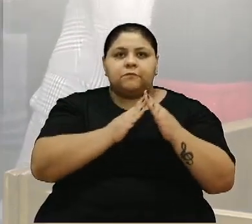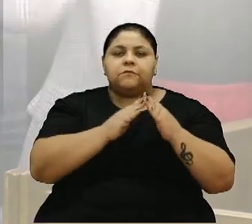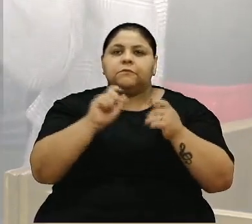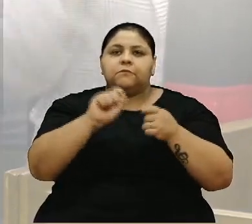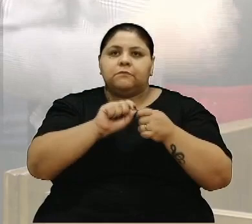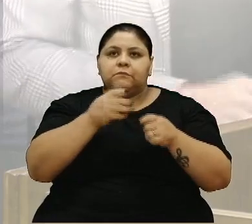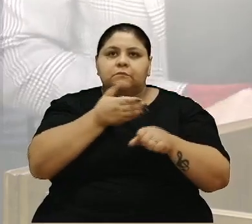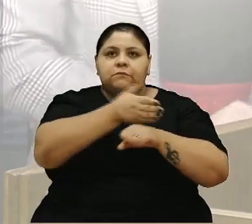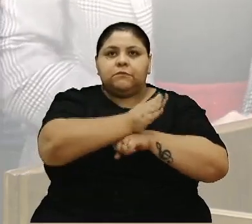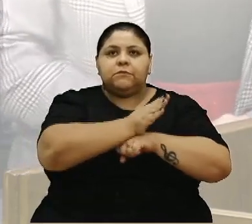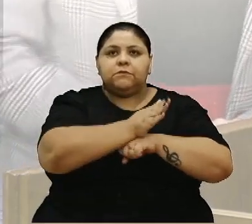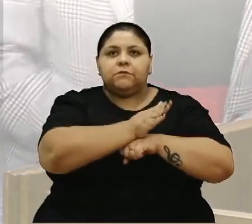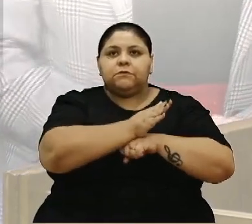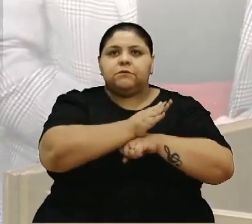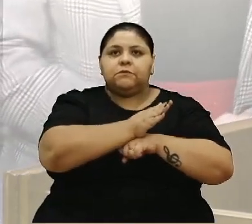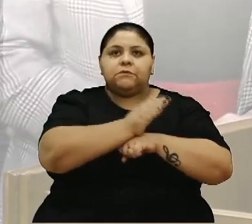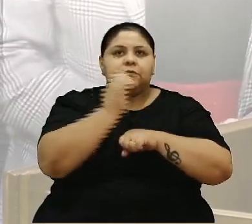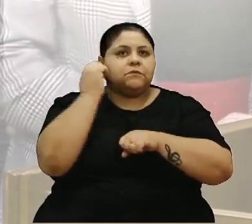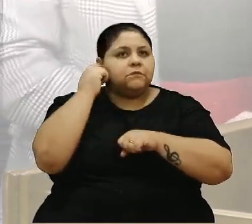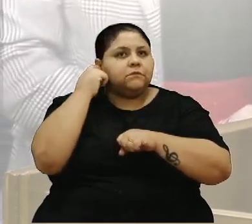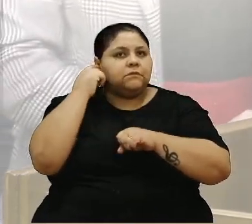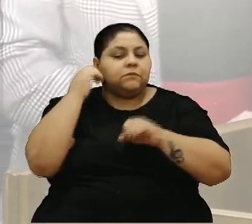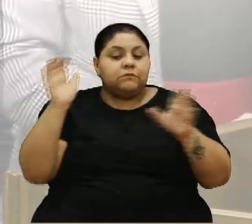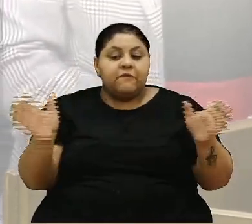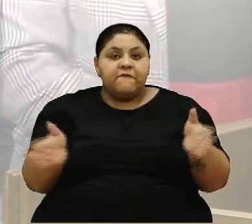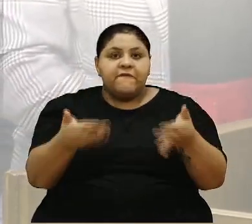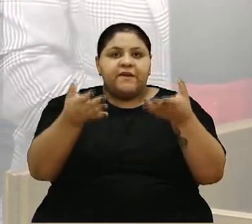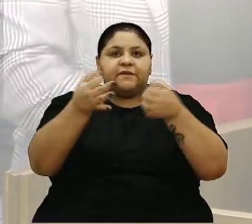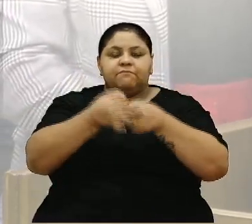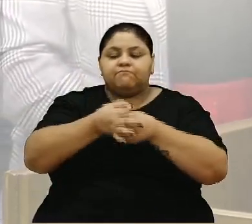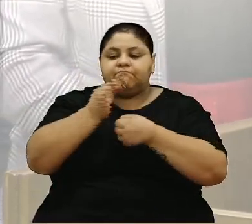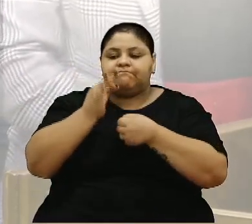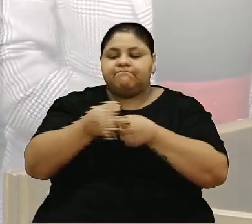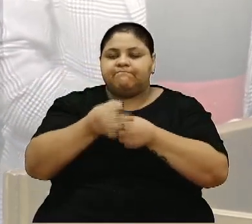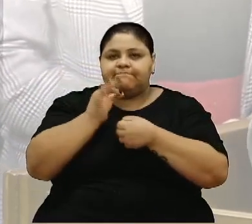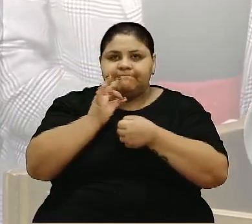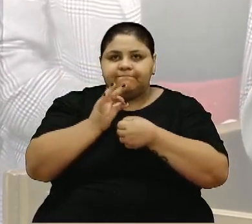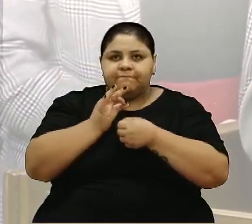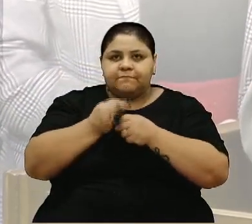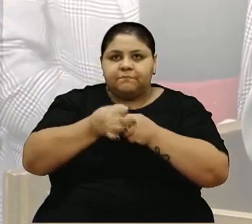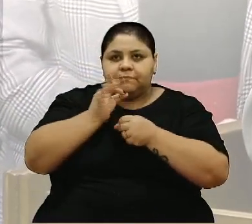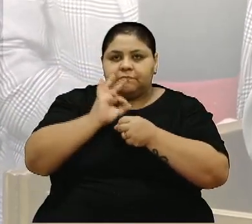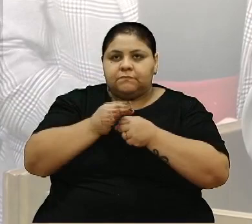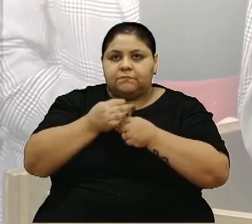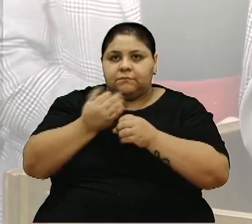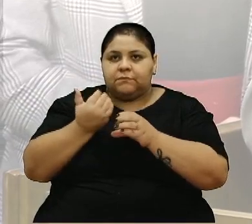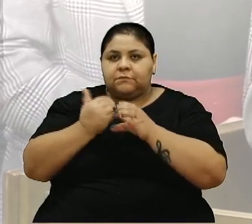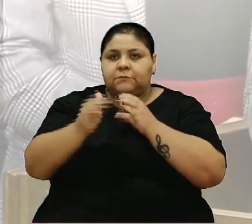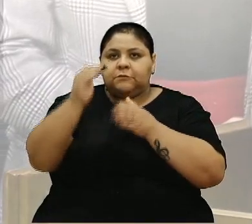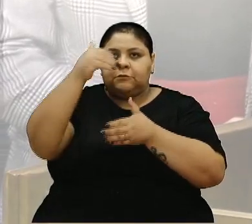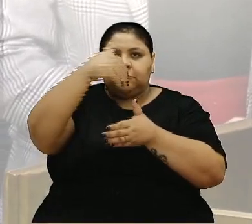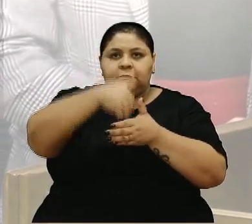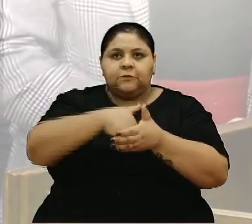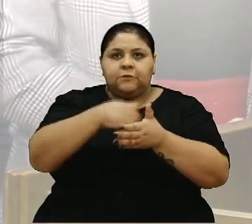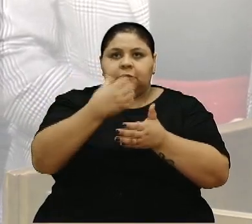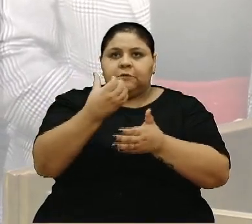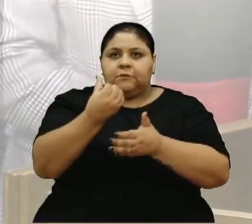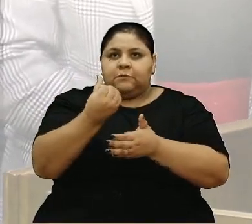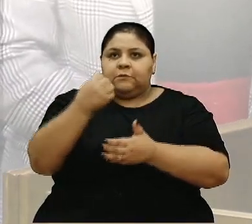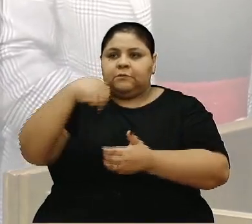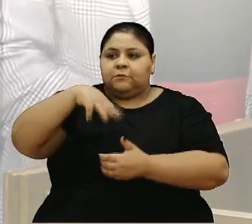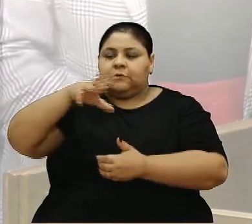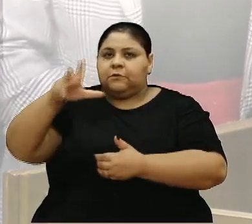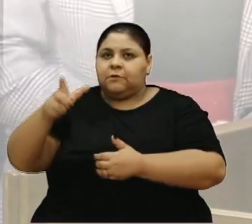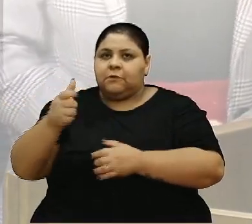parte da festa da Uva e o repasse que foi votado nesta casa de 6 milhões ajudou a